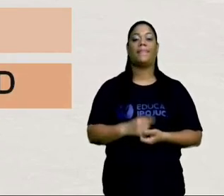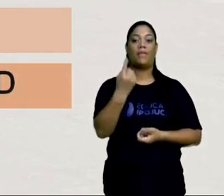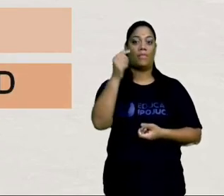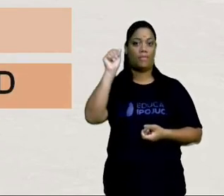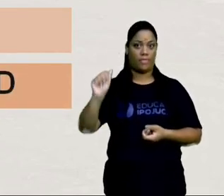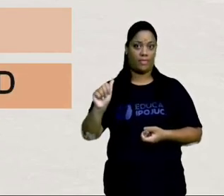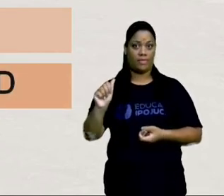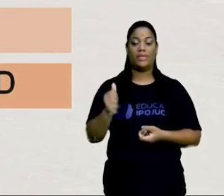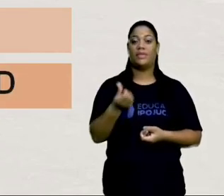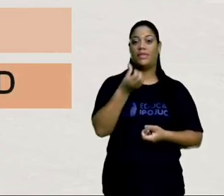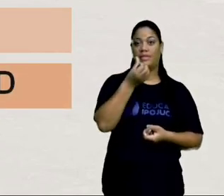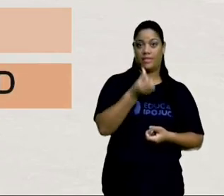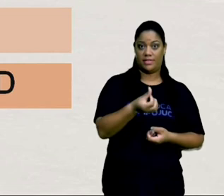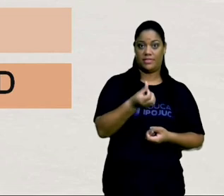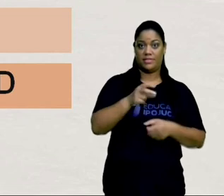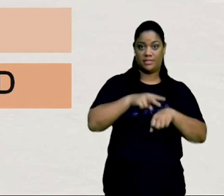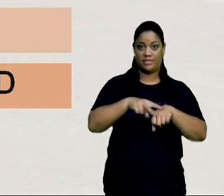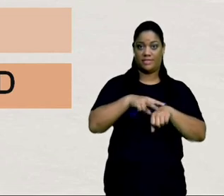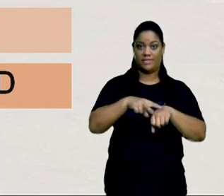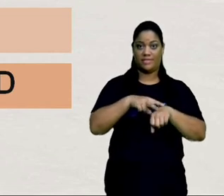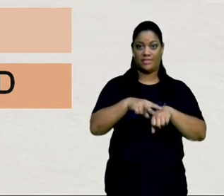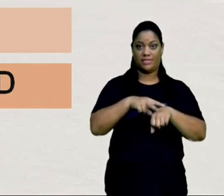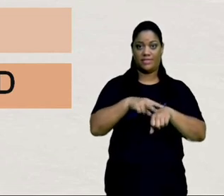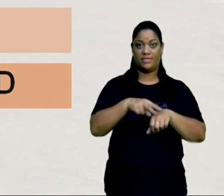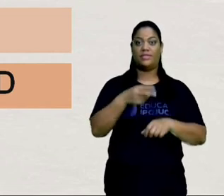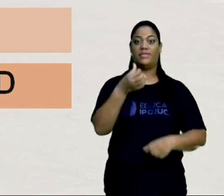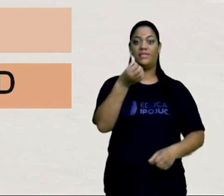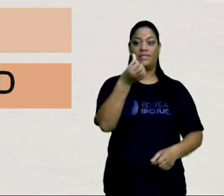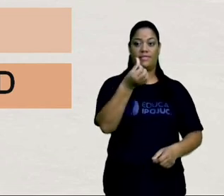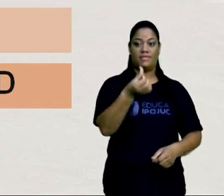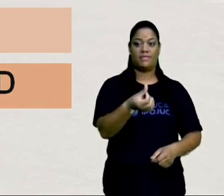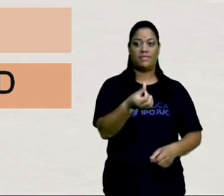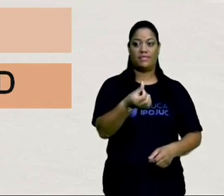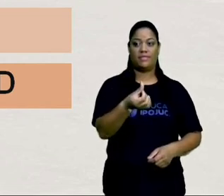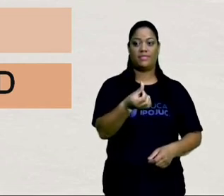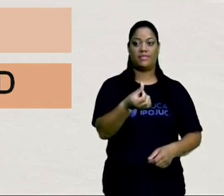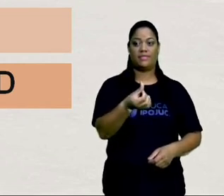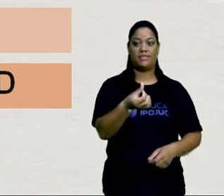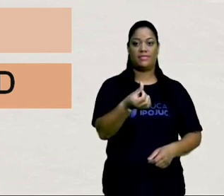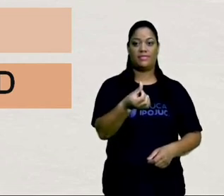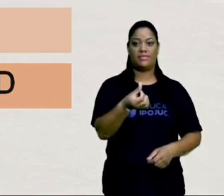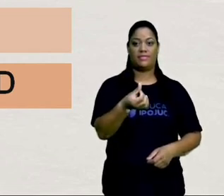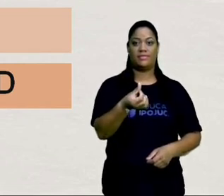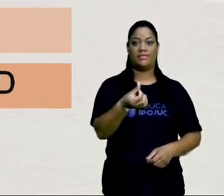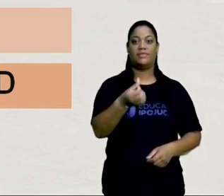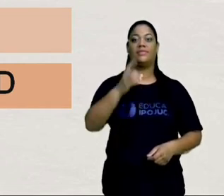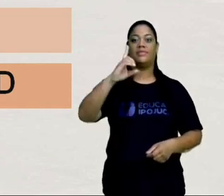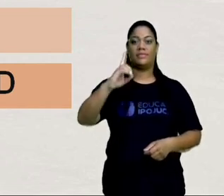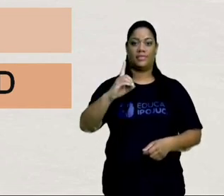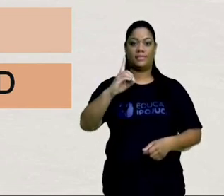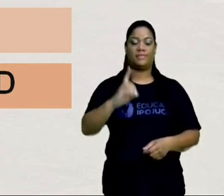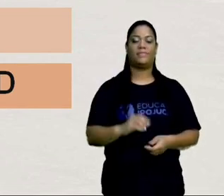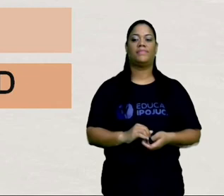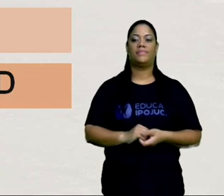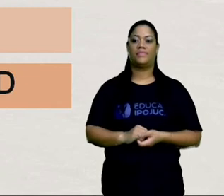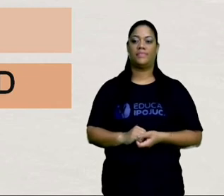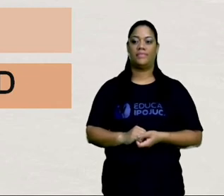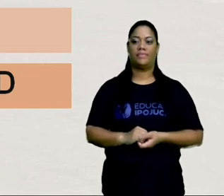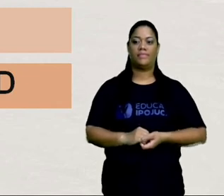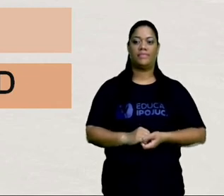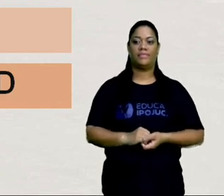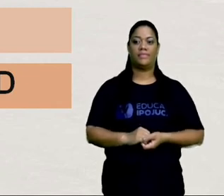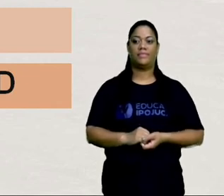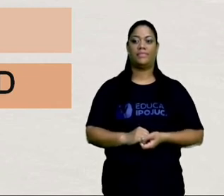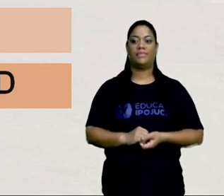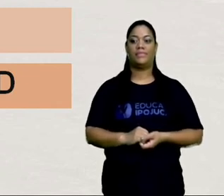verdes estão lá embaixo. Seis. Tá certo? Seis D. Tem um oito